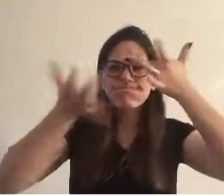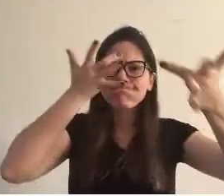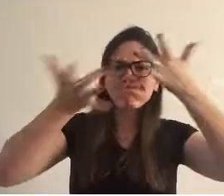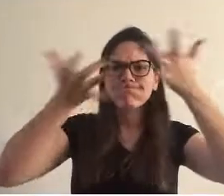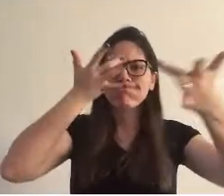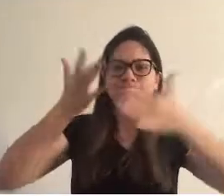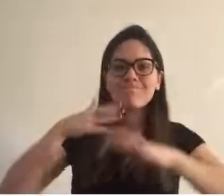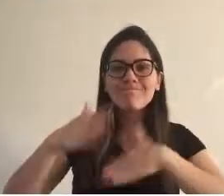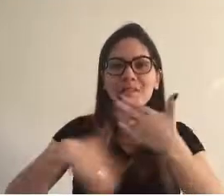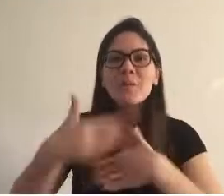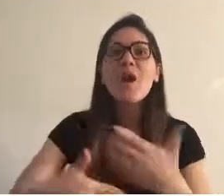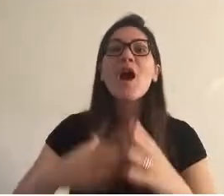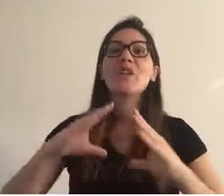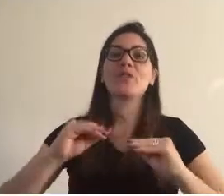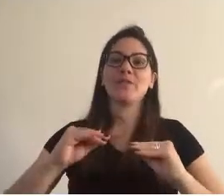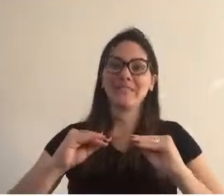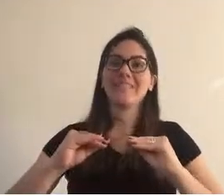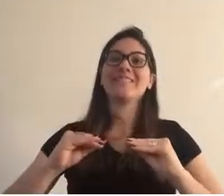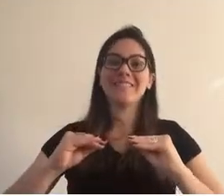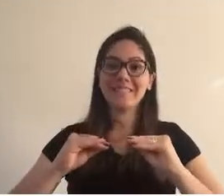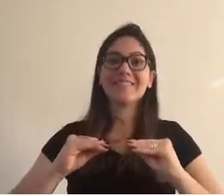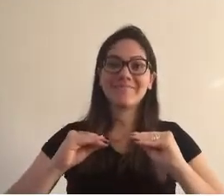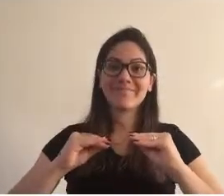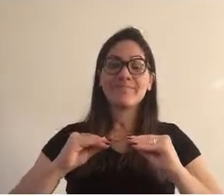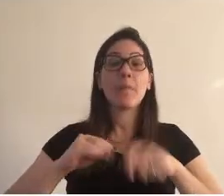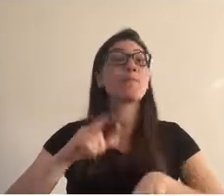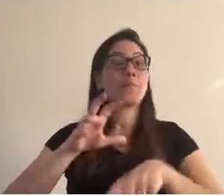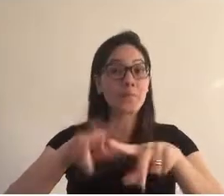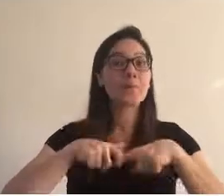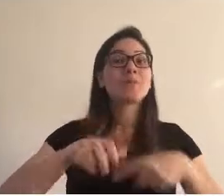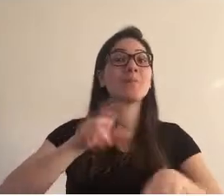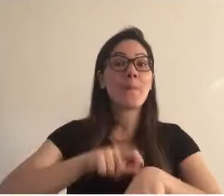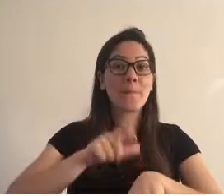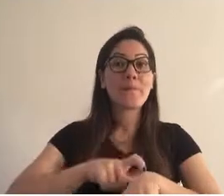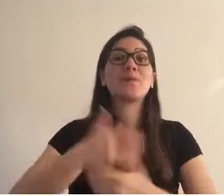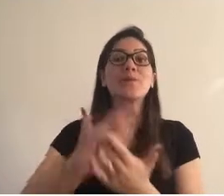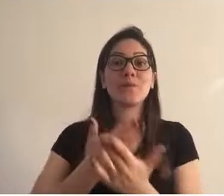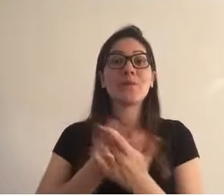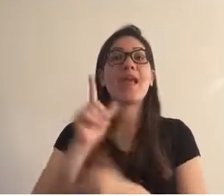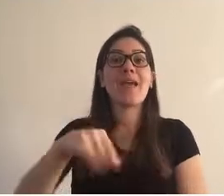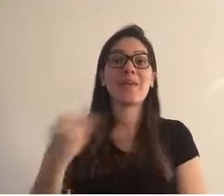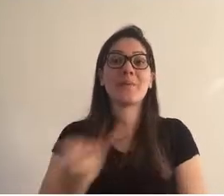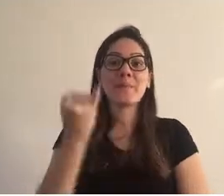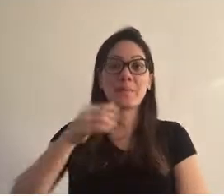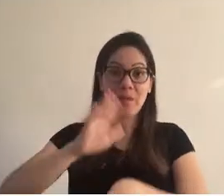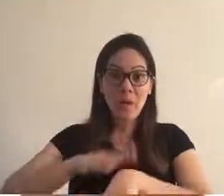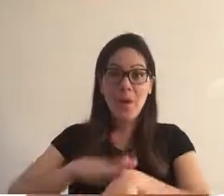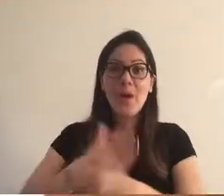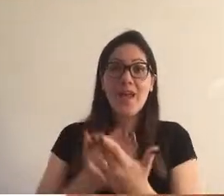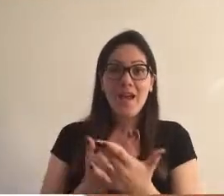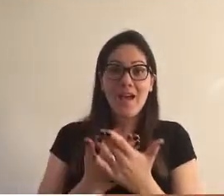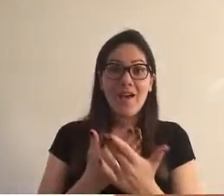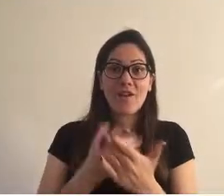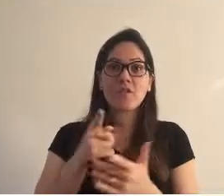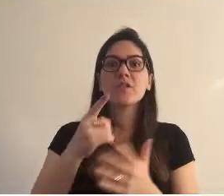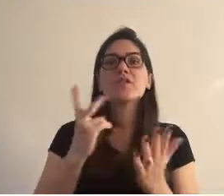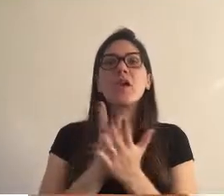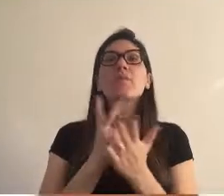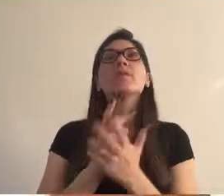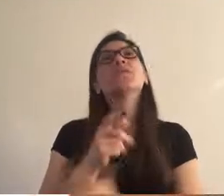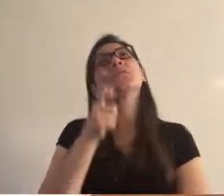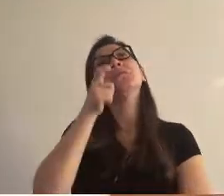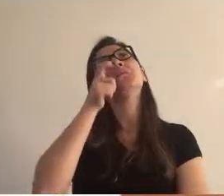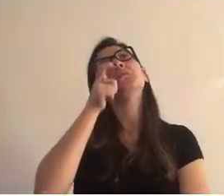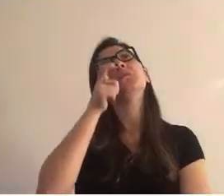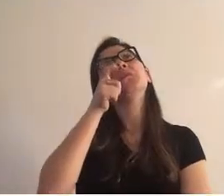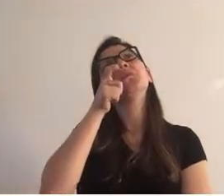fixação posterior durante a noite. Por isso, este momento de estudo é tão importante. Durante a aula, você se limita a ouvir